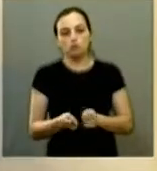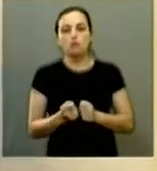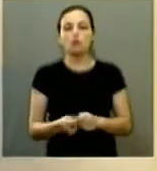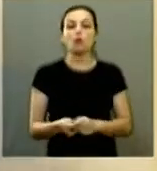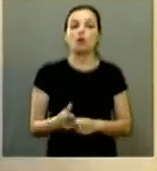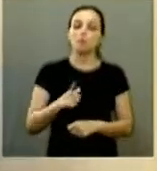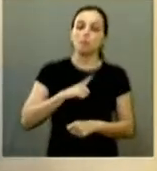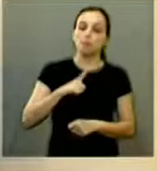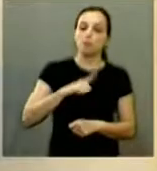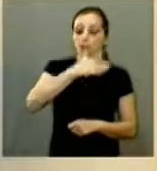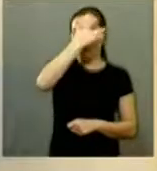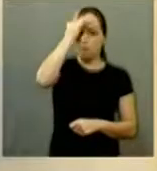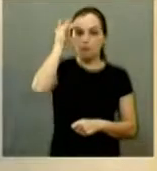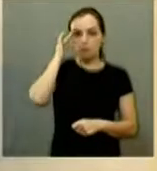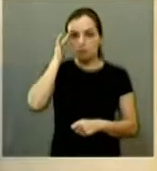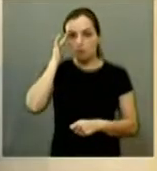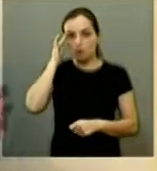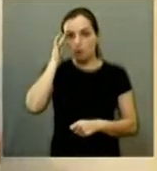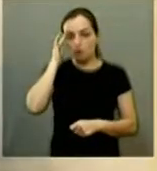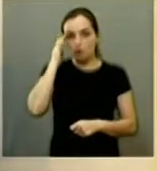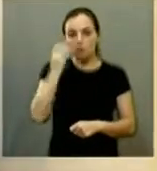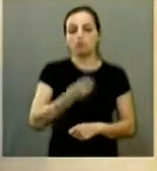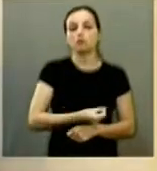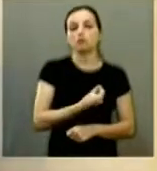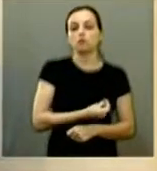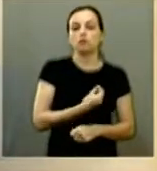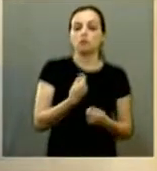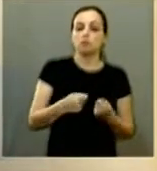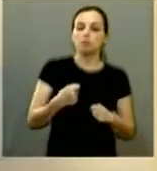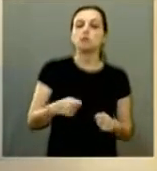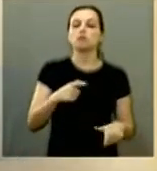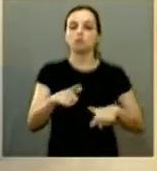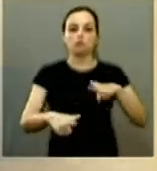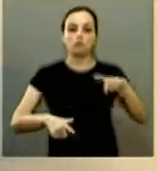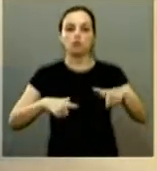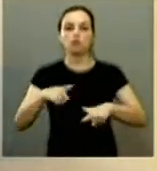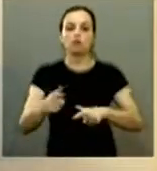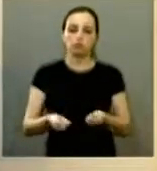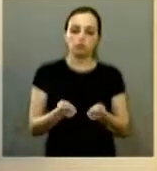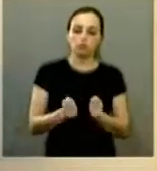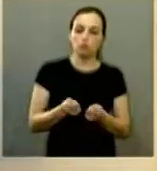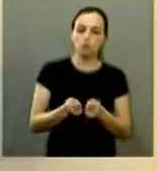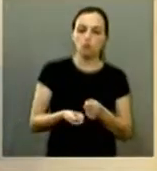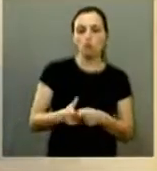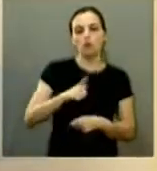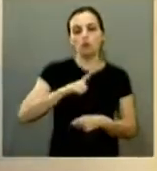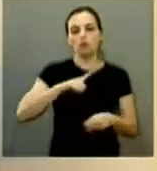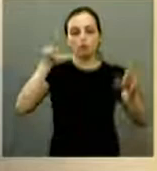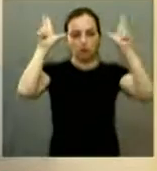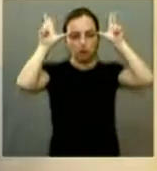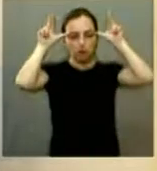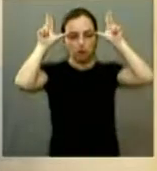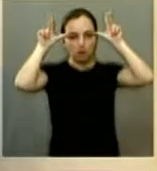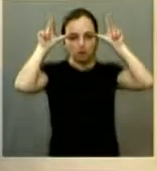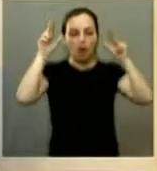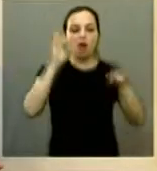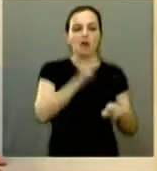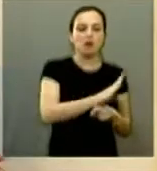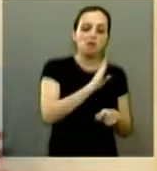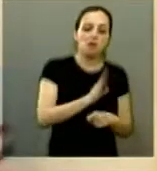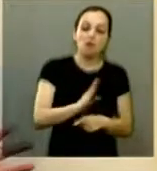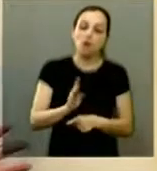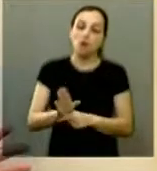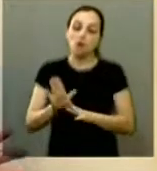tem pessoas que sobrevivem né desse trabalho de carroça que tem seus cavalos muitos cuidam bem até né